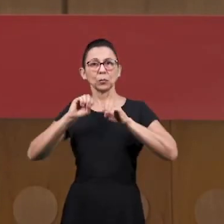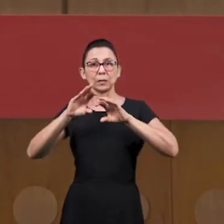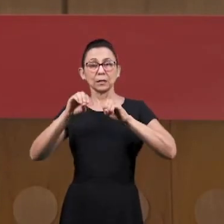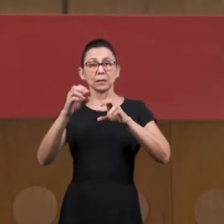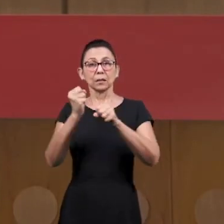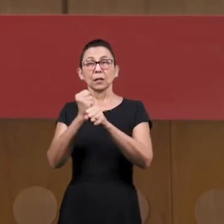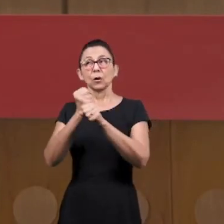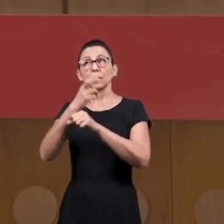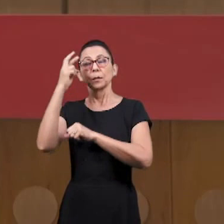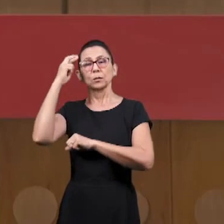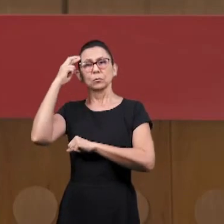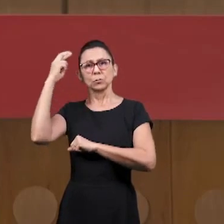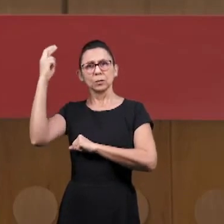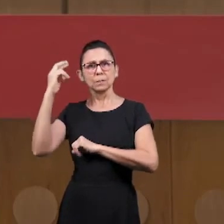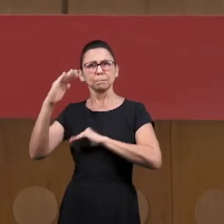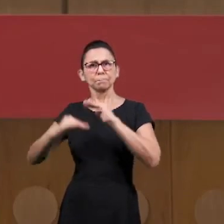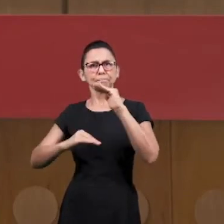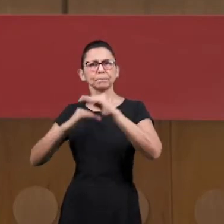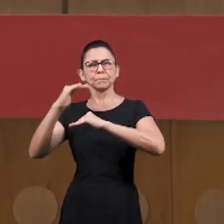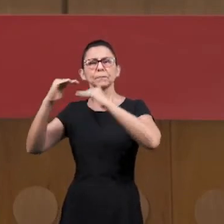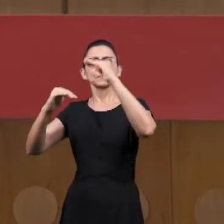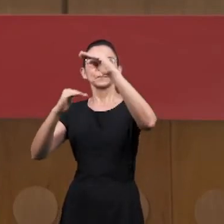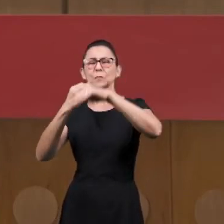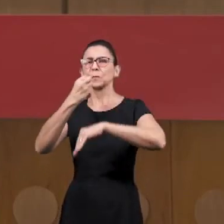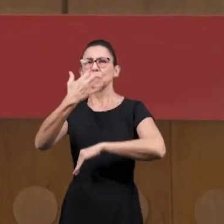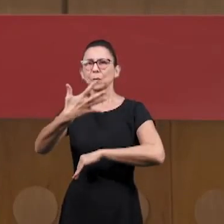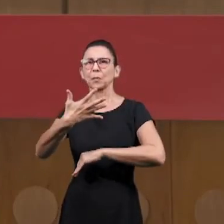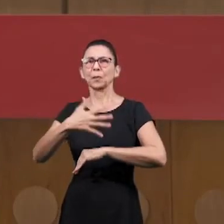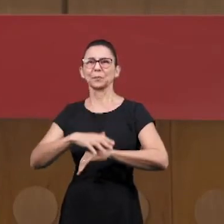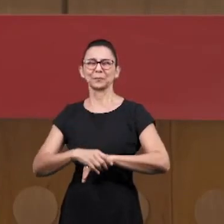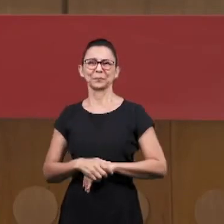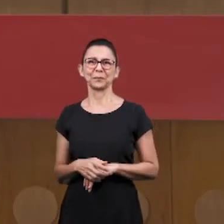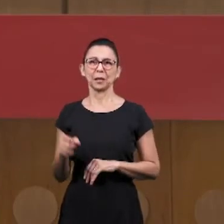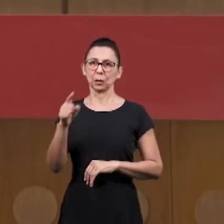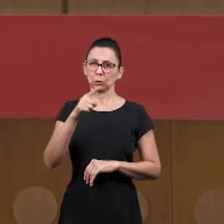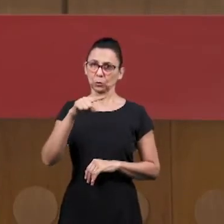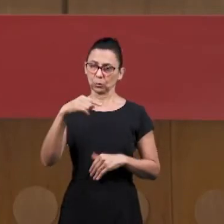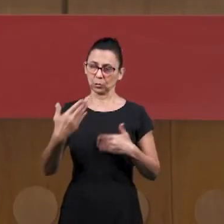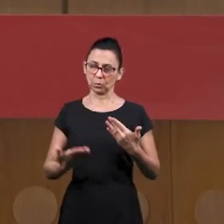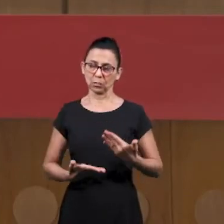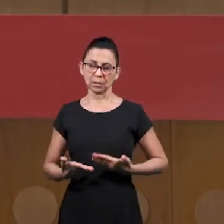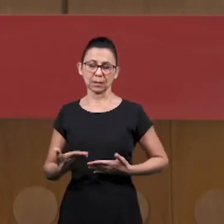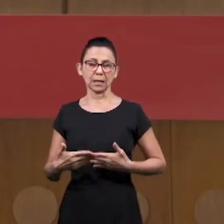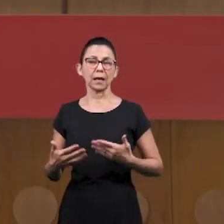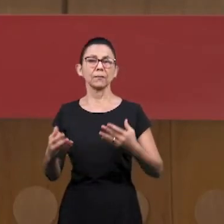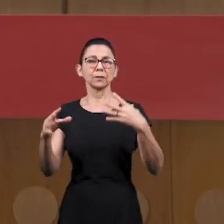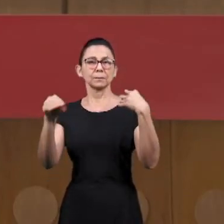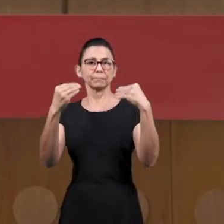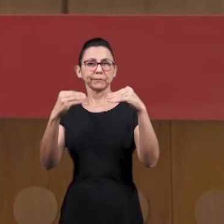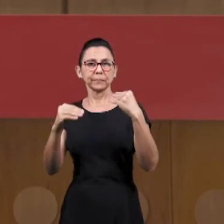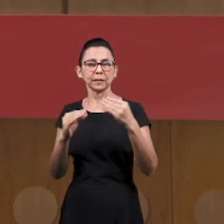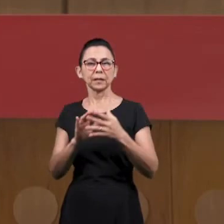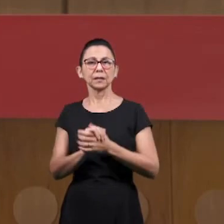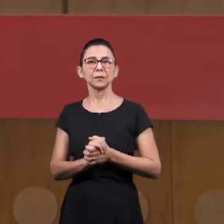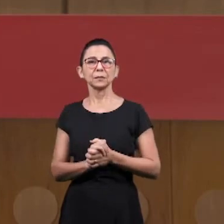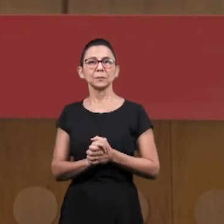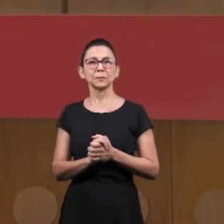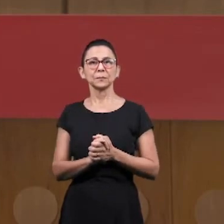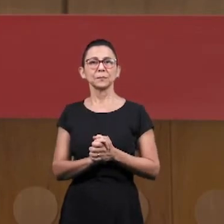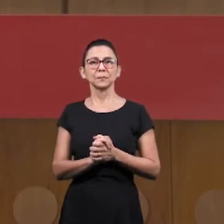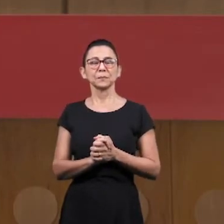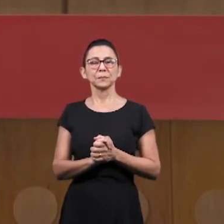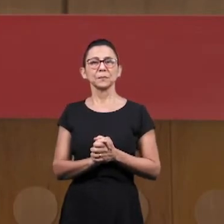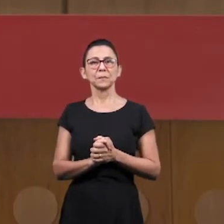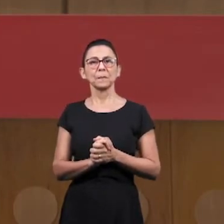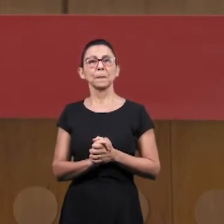ensino na obra do Senhor com a participação dos nossos irmãos. E os irmãos enviaram através do site da Rádio Manaim e